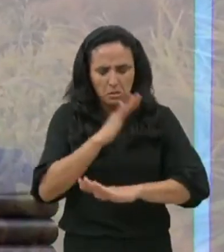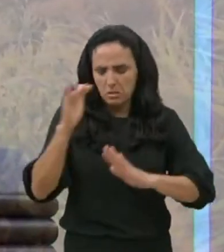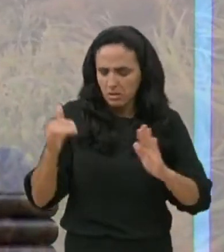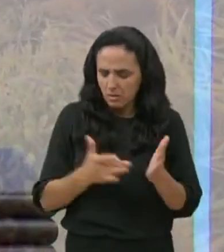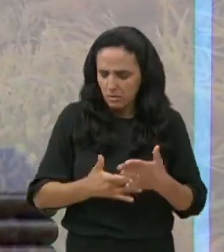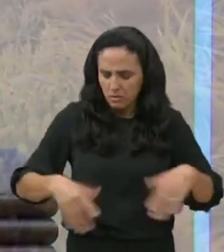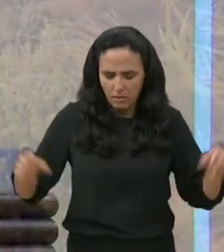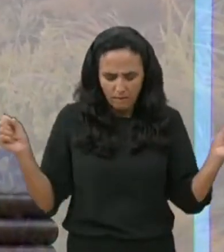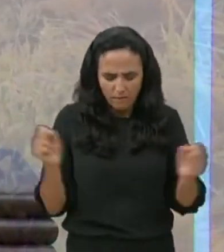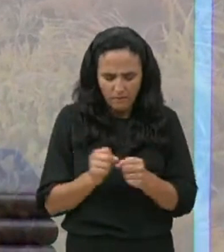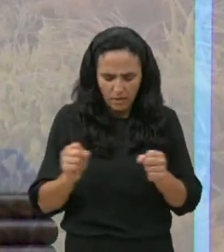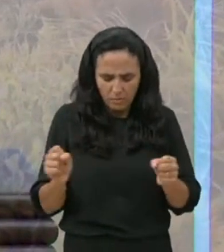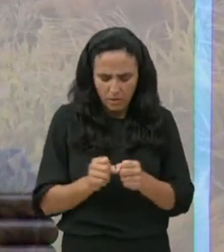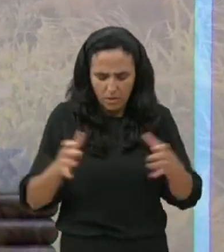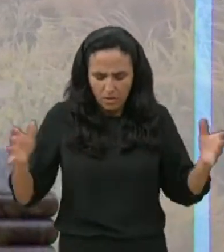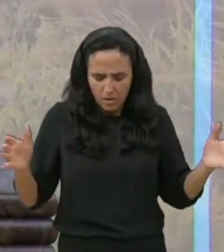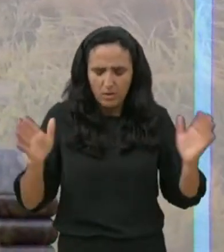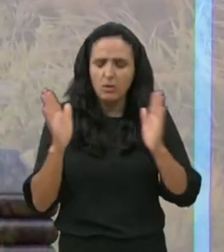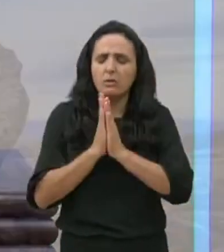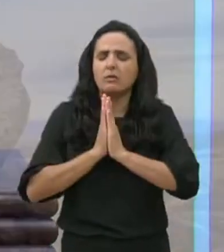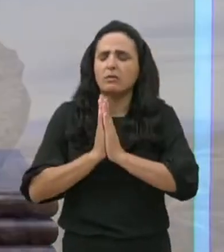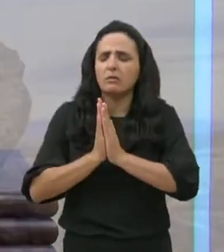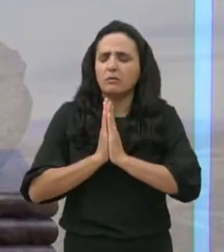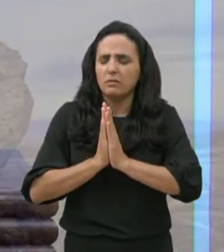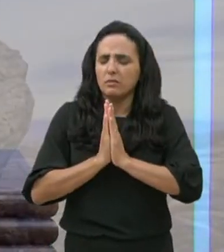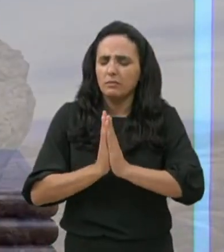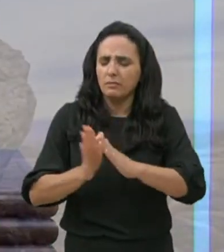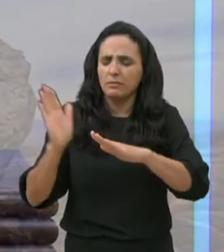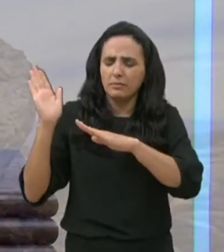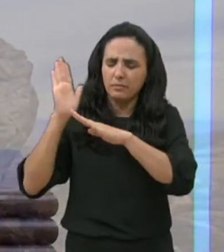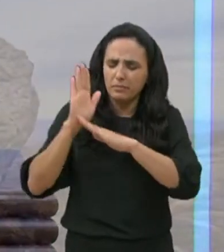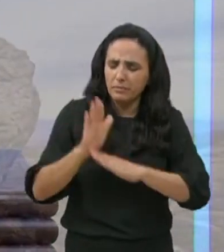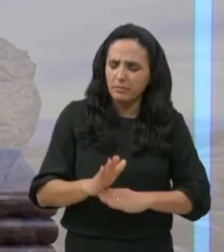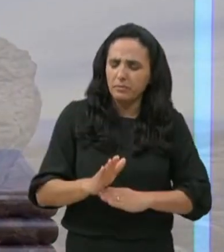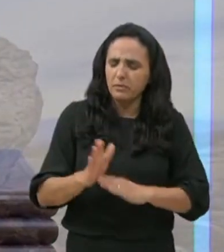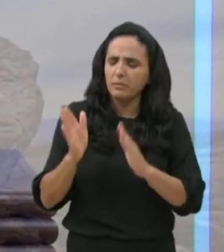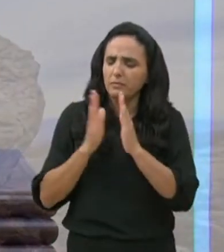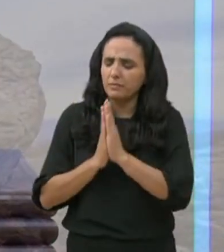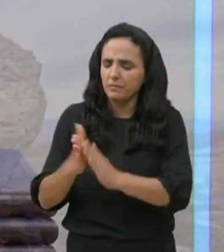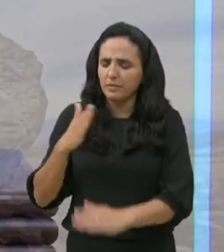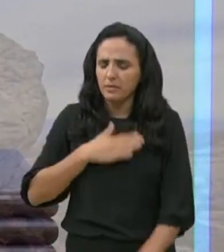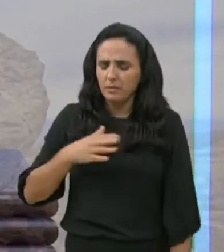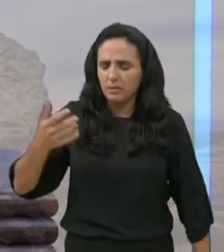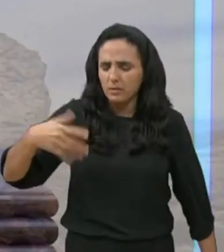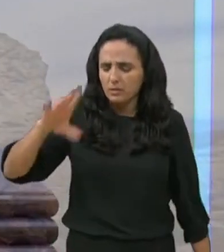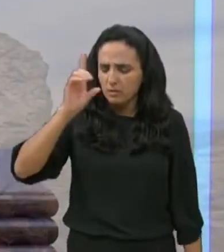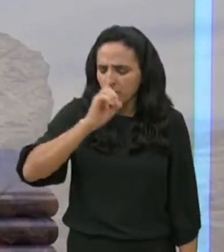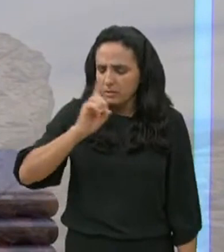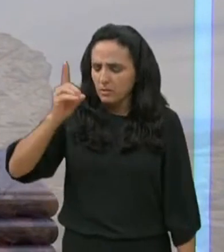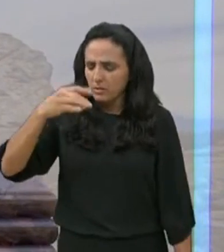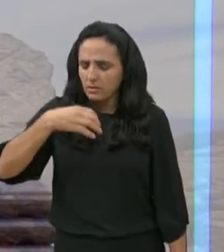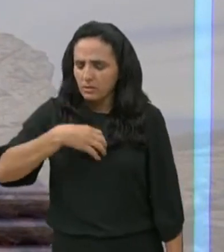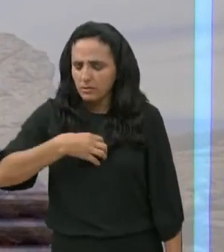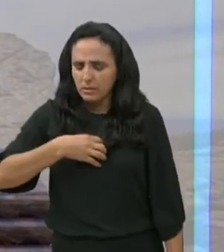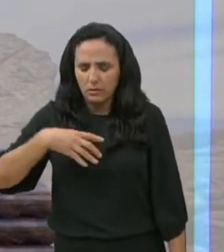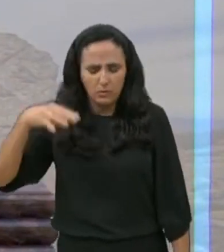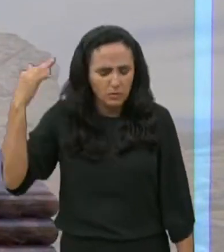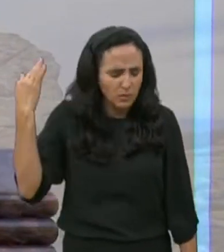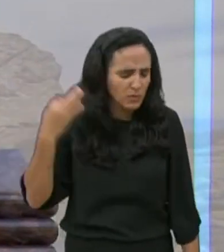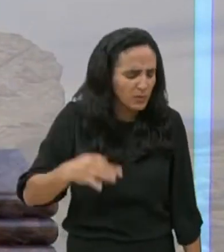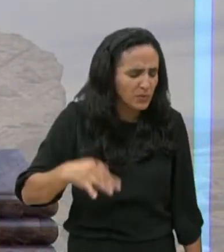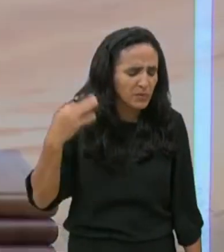o milagre e libertar, dá repulsa, meu Deus, dá repulsa por esta droga,